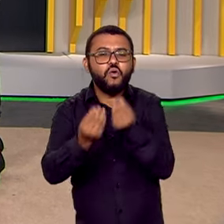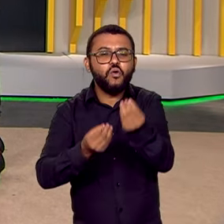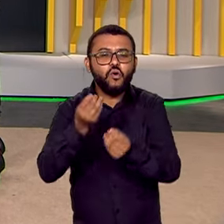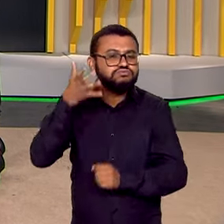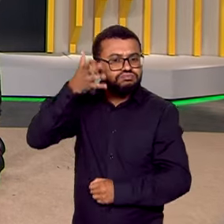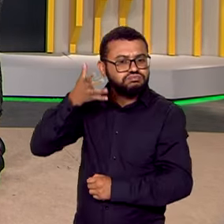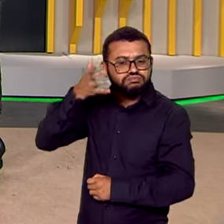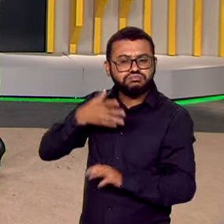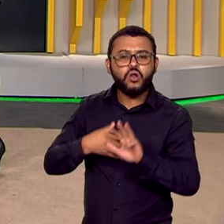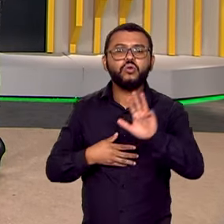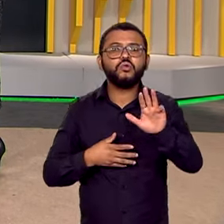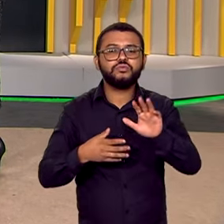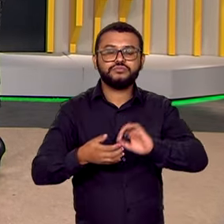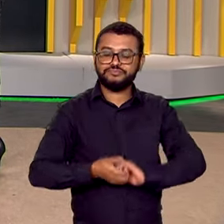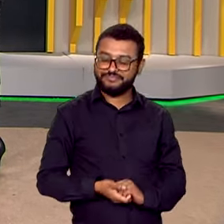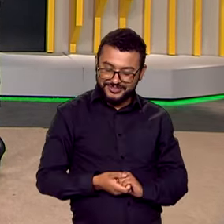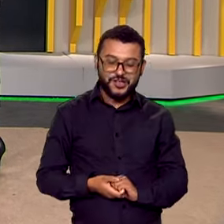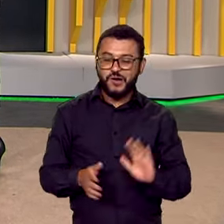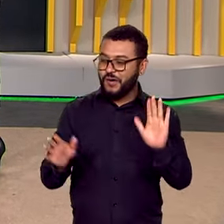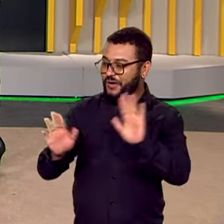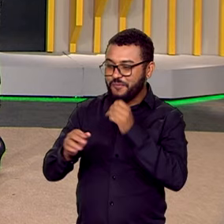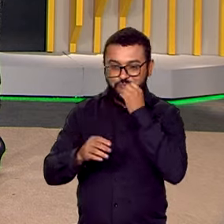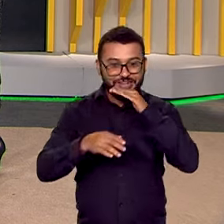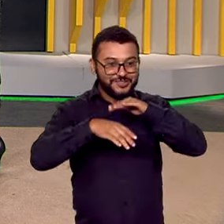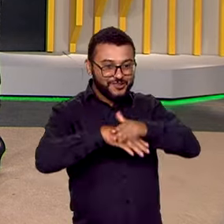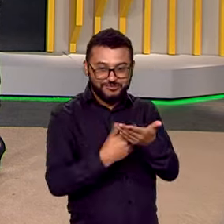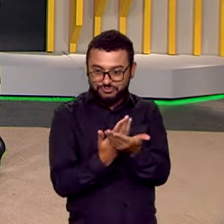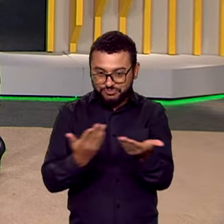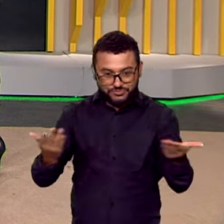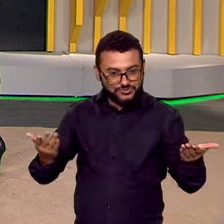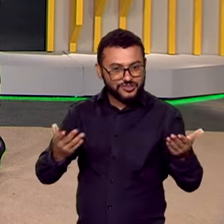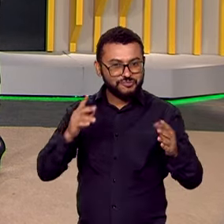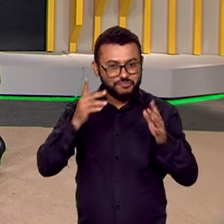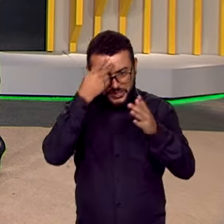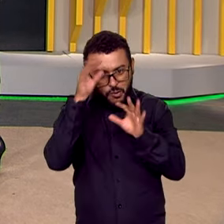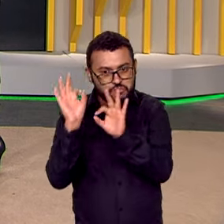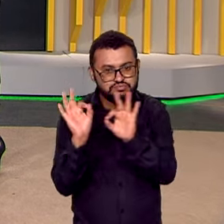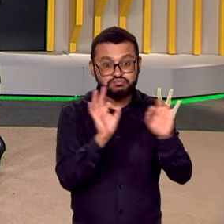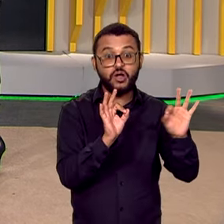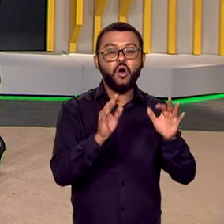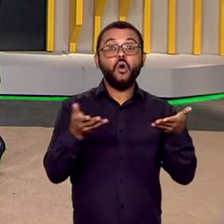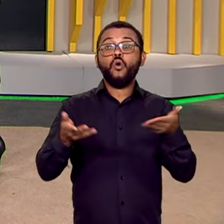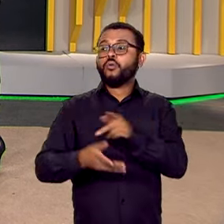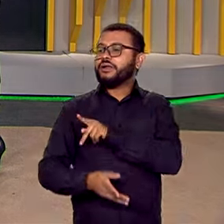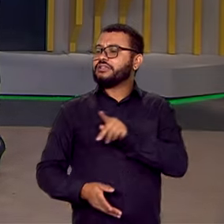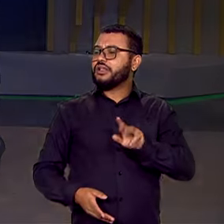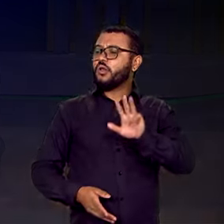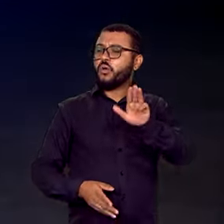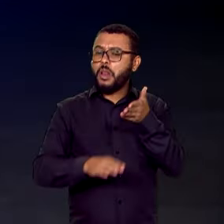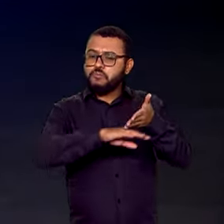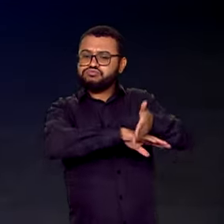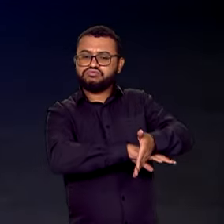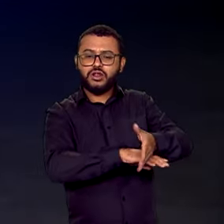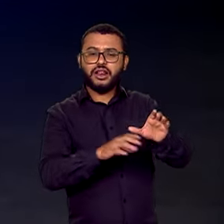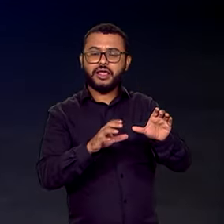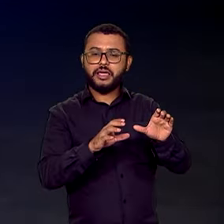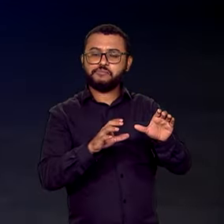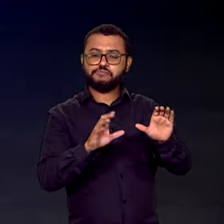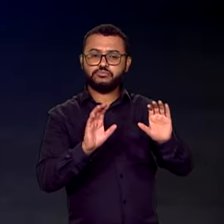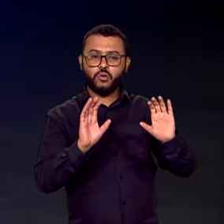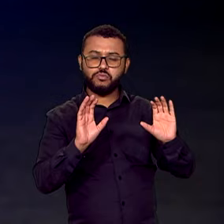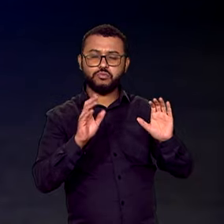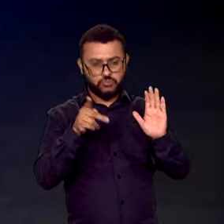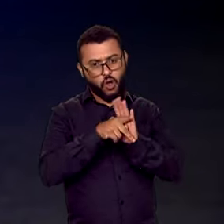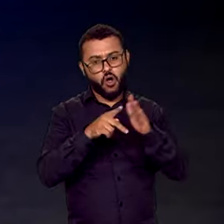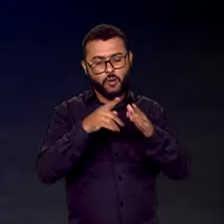do presidente Lula? Boa noite, Ana, Roberto, uma boa noite a todos que nos assistem. Olha, o presidente participou do evento por